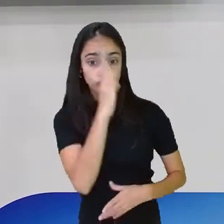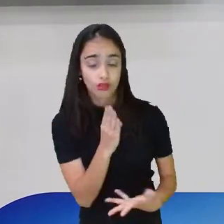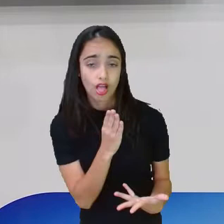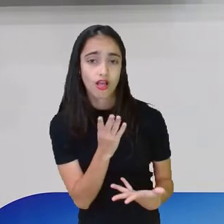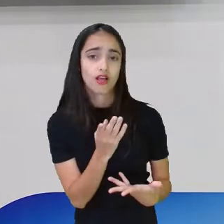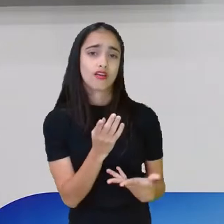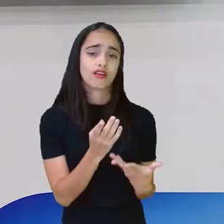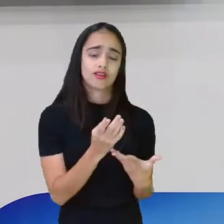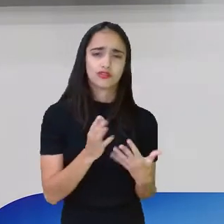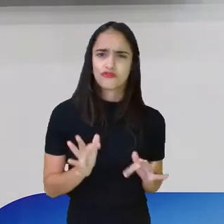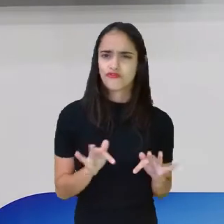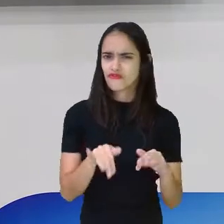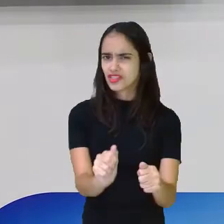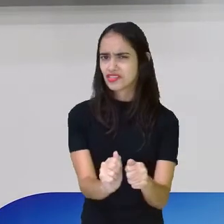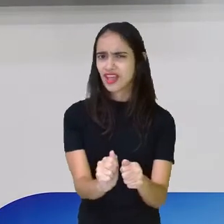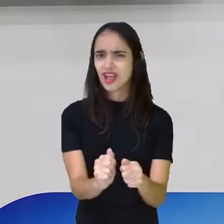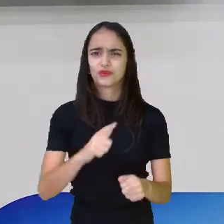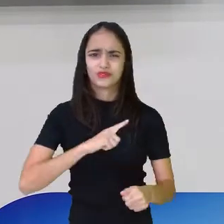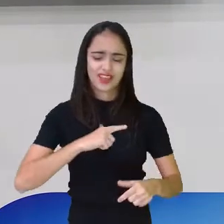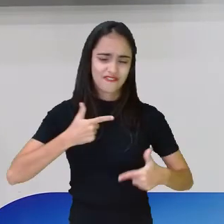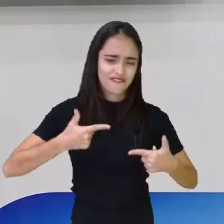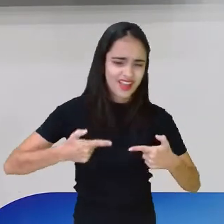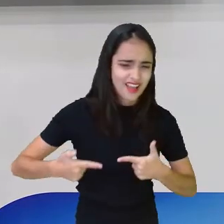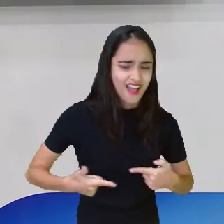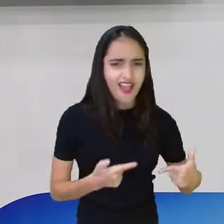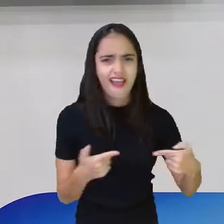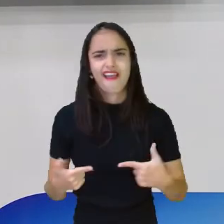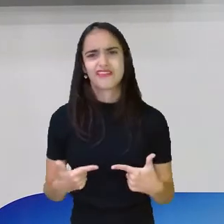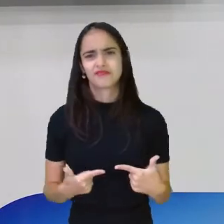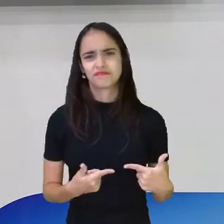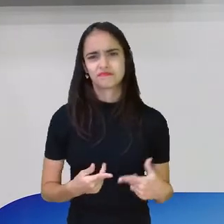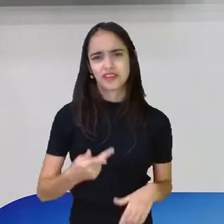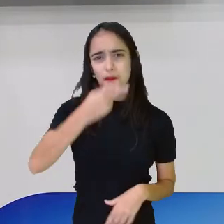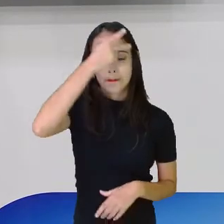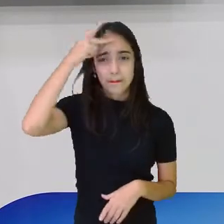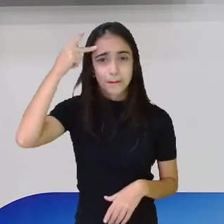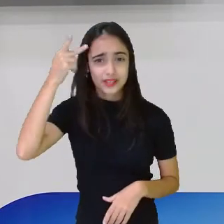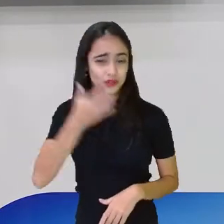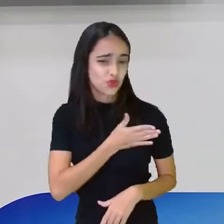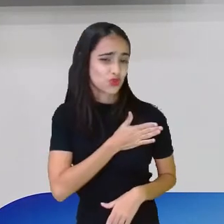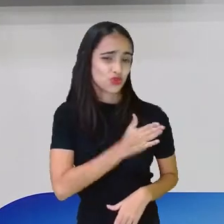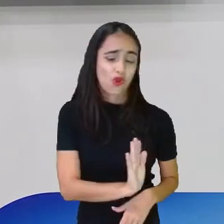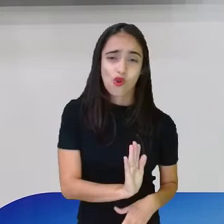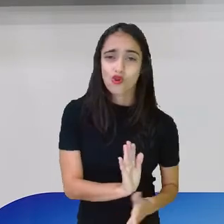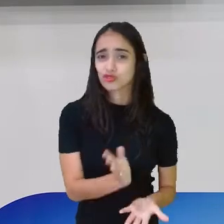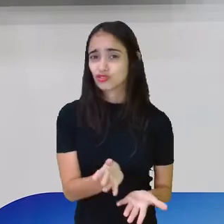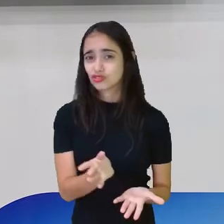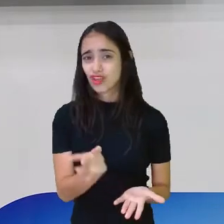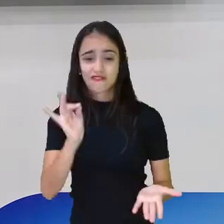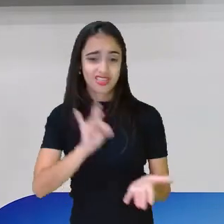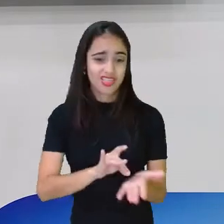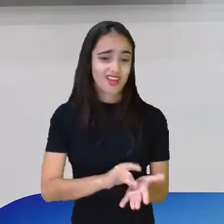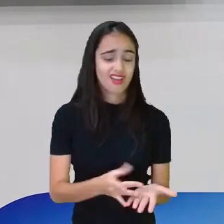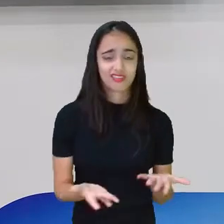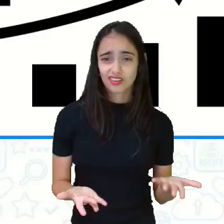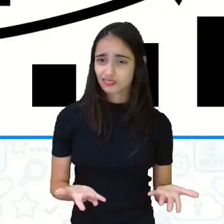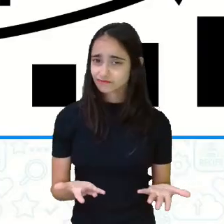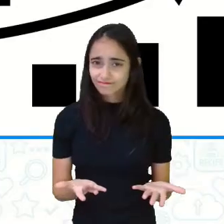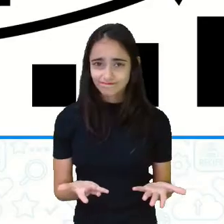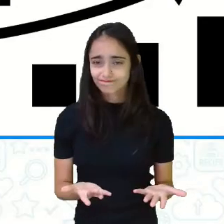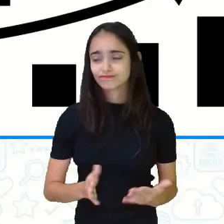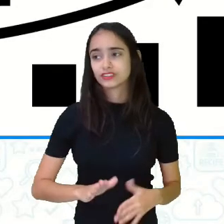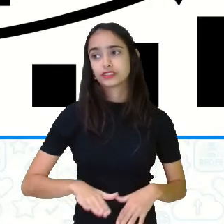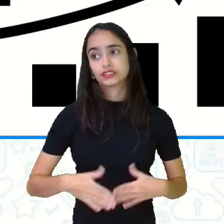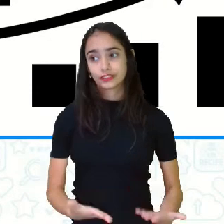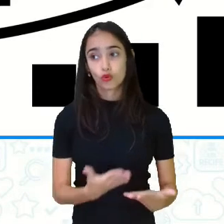Brasil, os soldados vieram e não estavam satisfeitos com aquela situação. Então, a partir disso, olha,